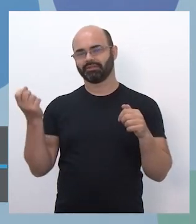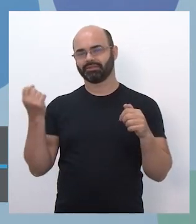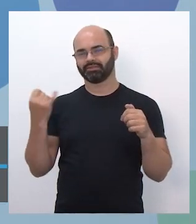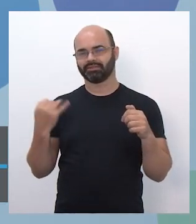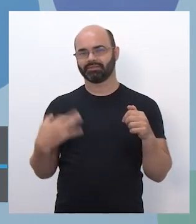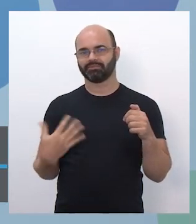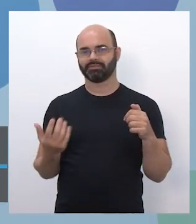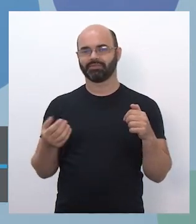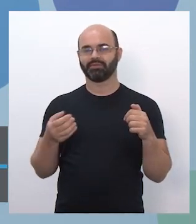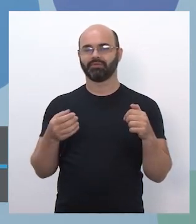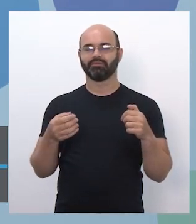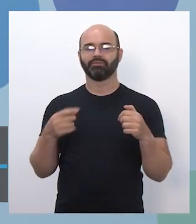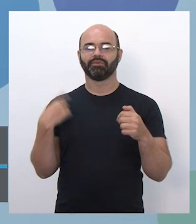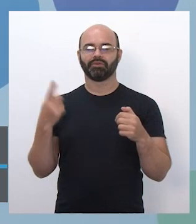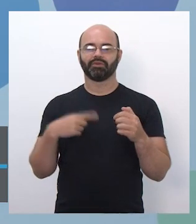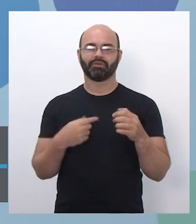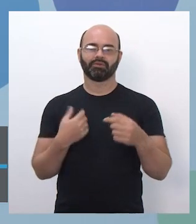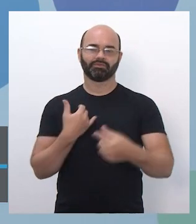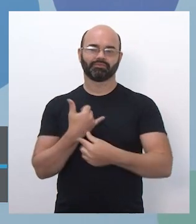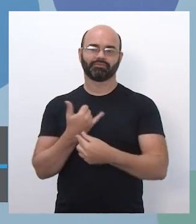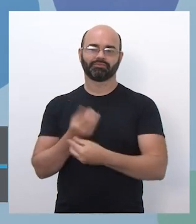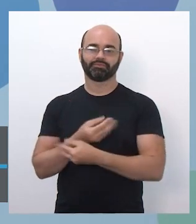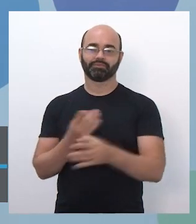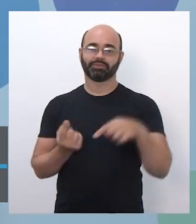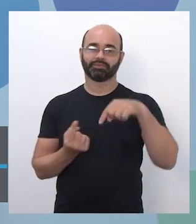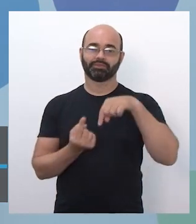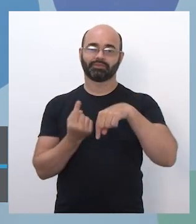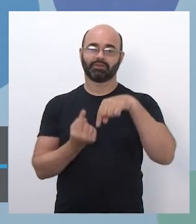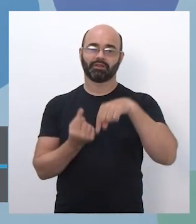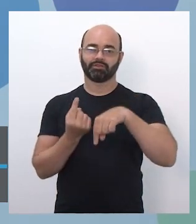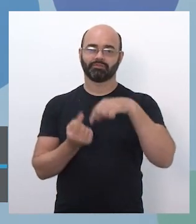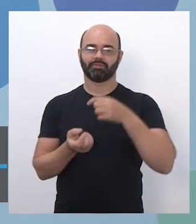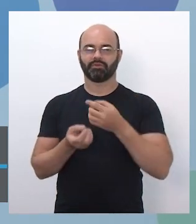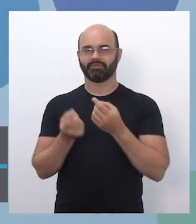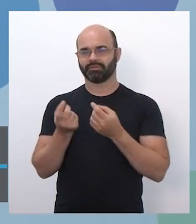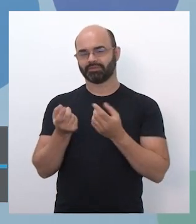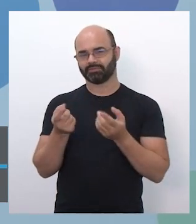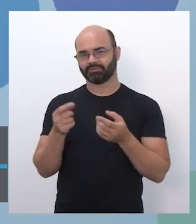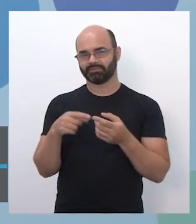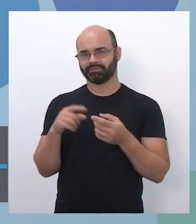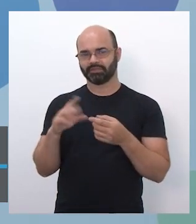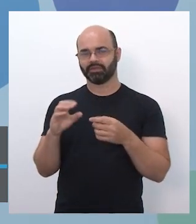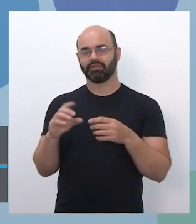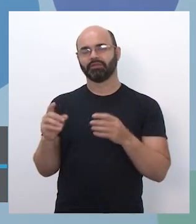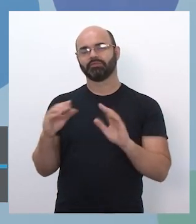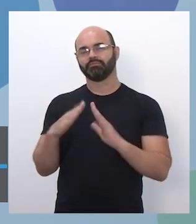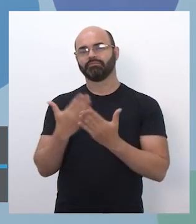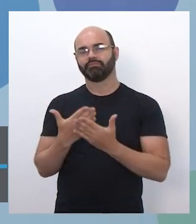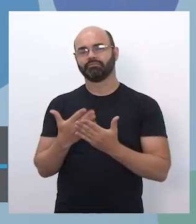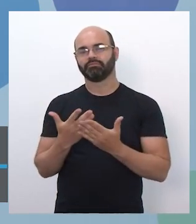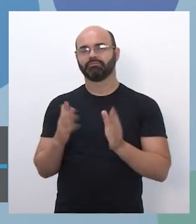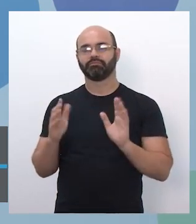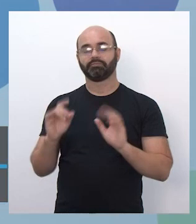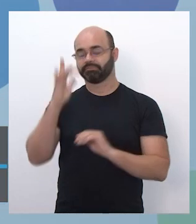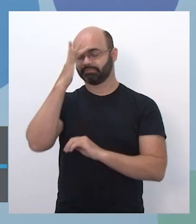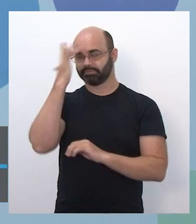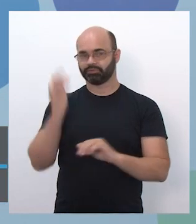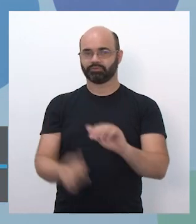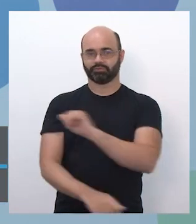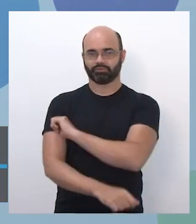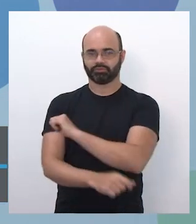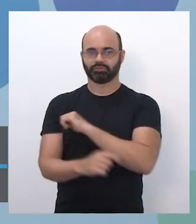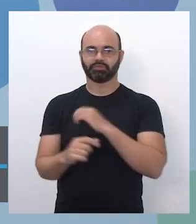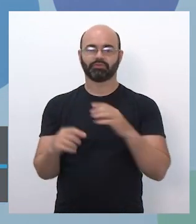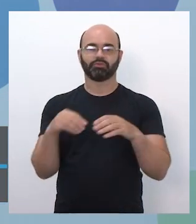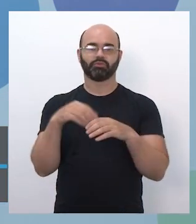distribuição de chips com dados noveis para que os estudantes possam, sim, acessar conteúdos.